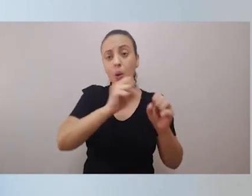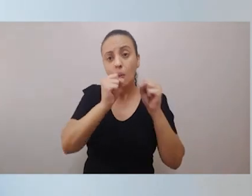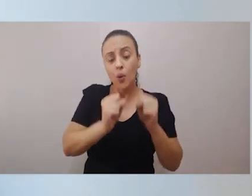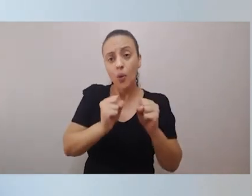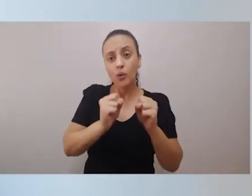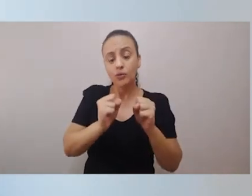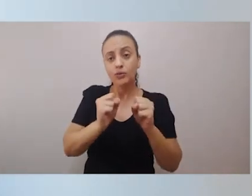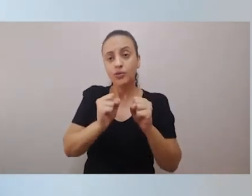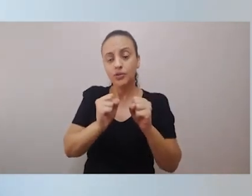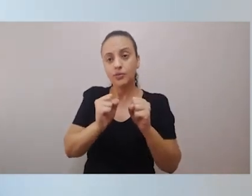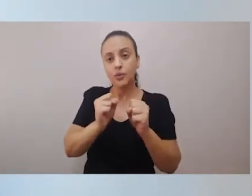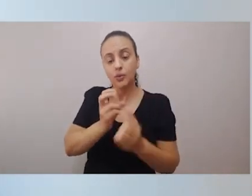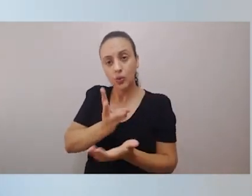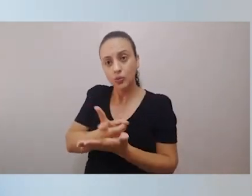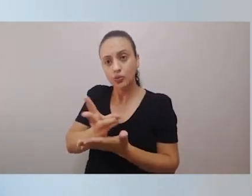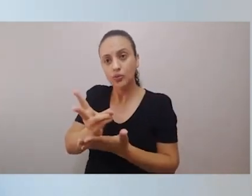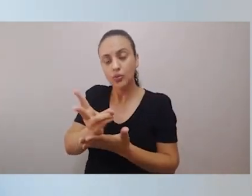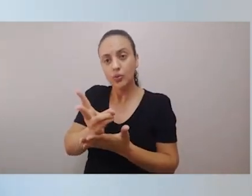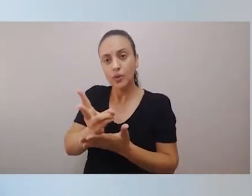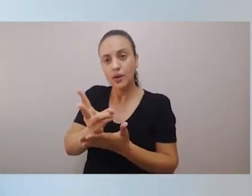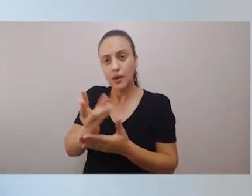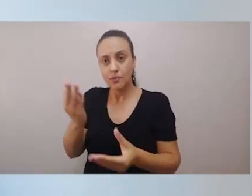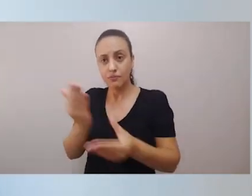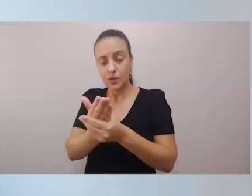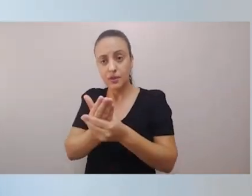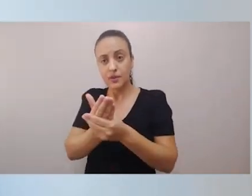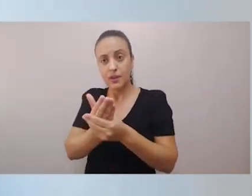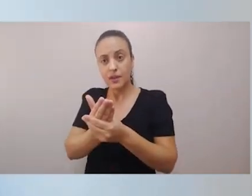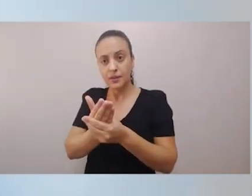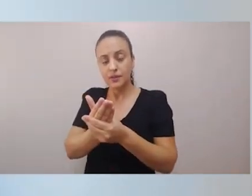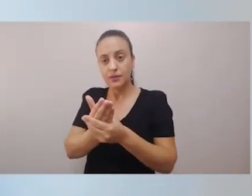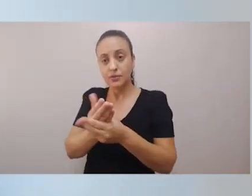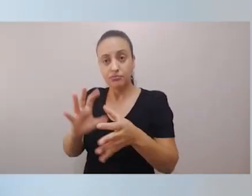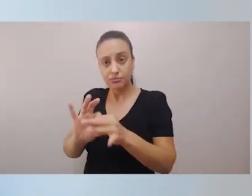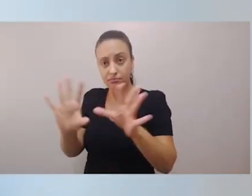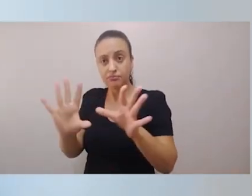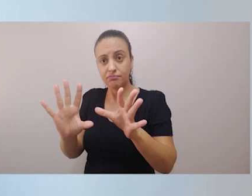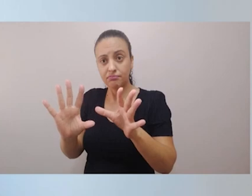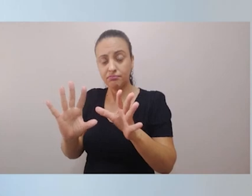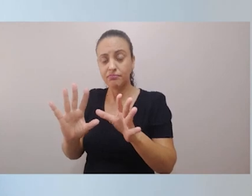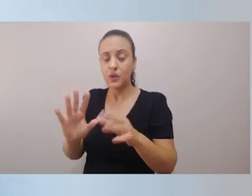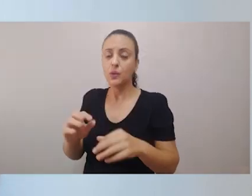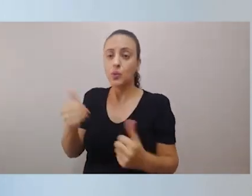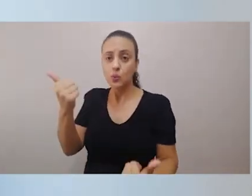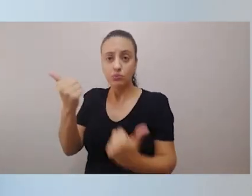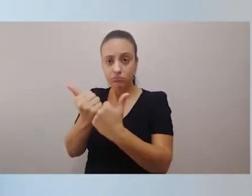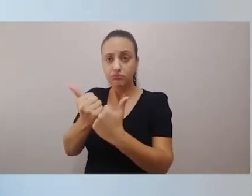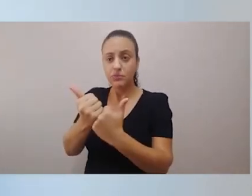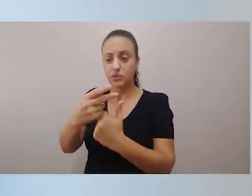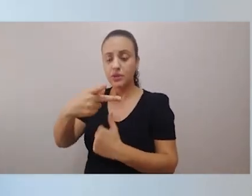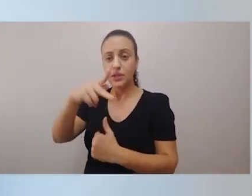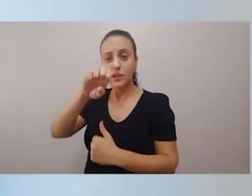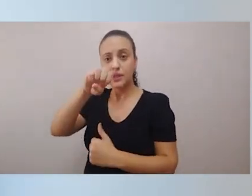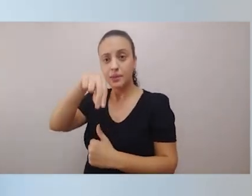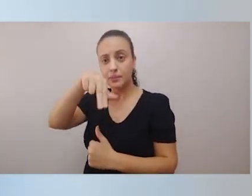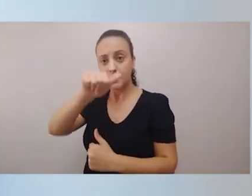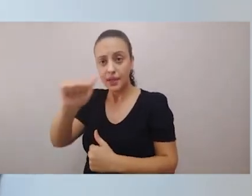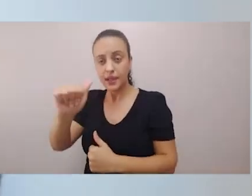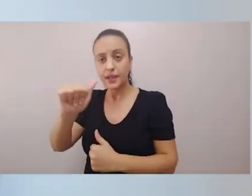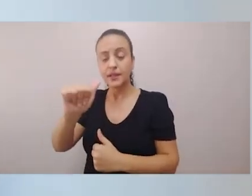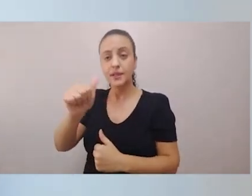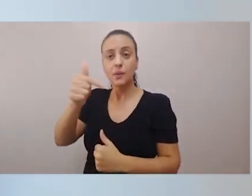serem substituídas as penas de encarceramento por medidas desencarceradoras, medidas